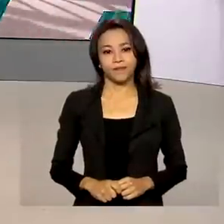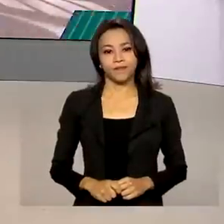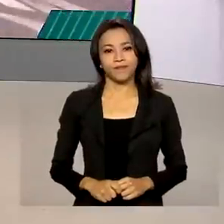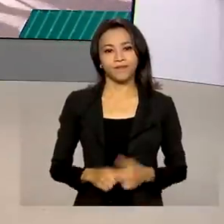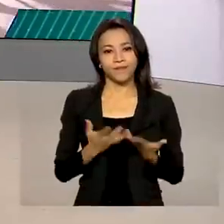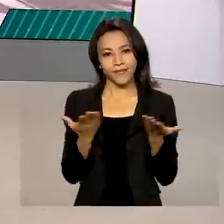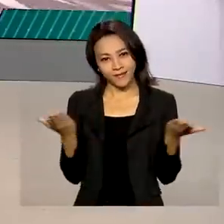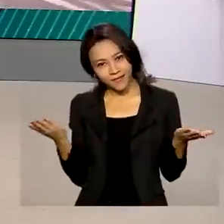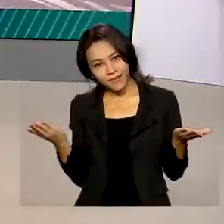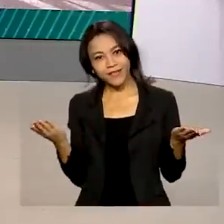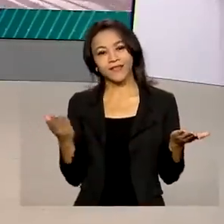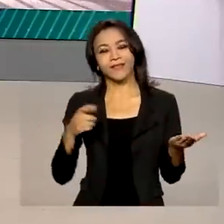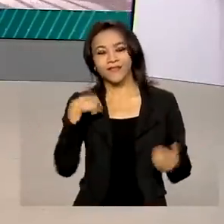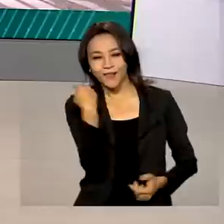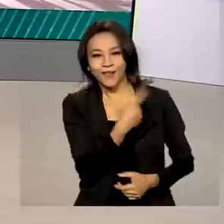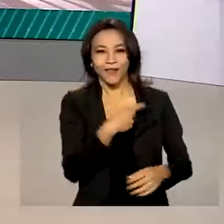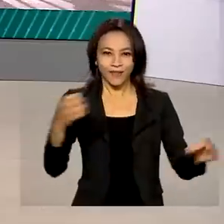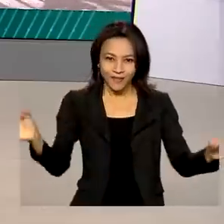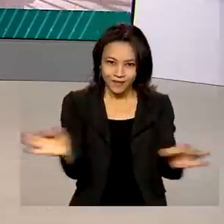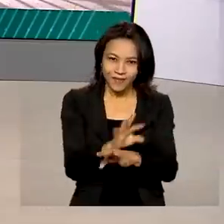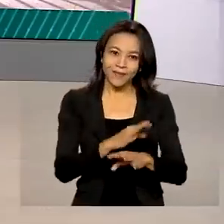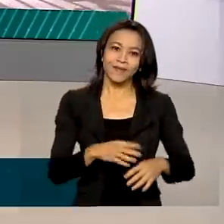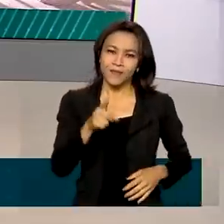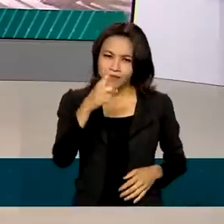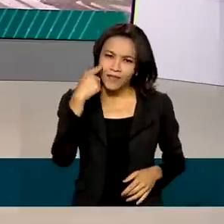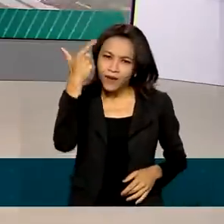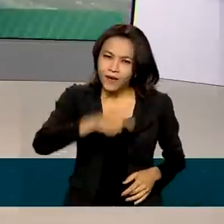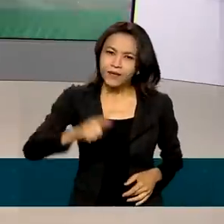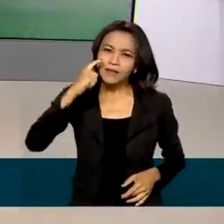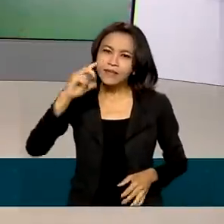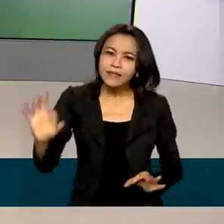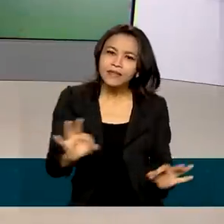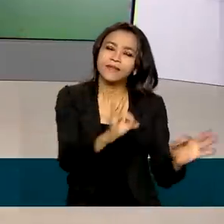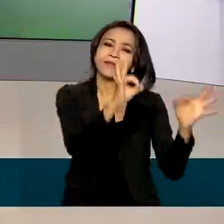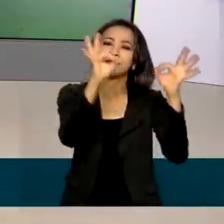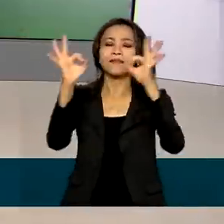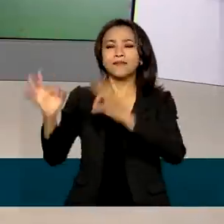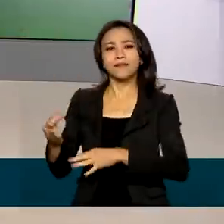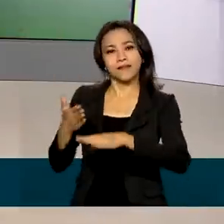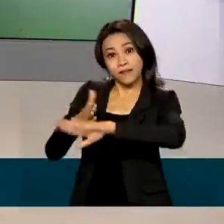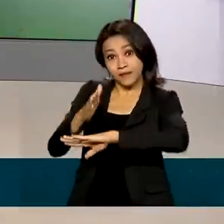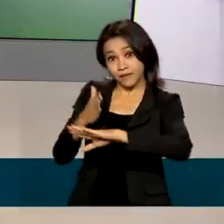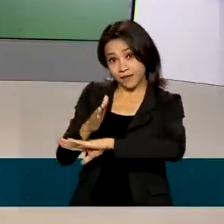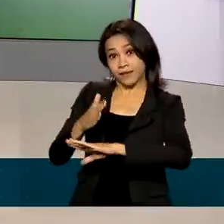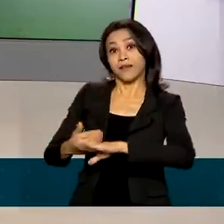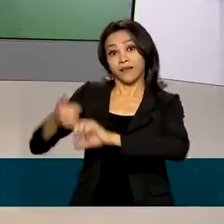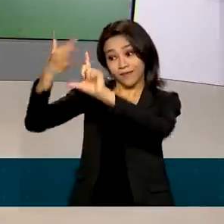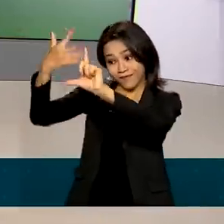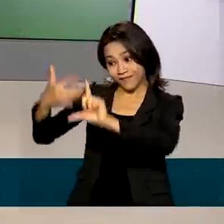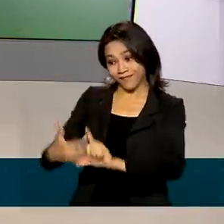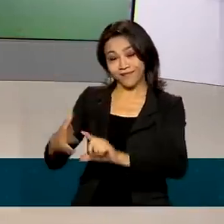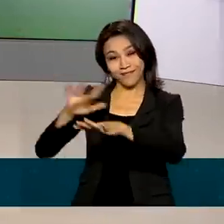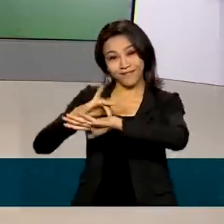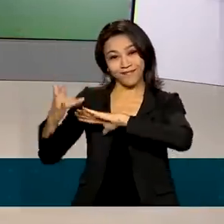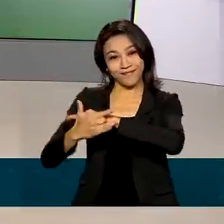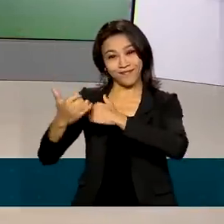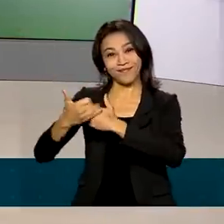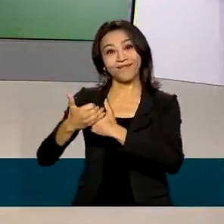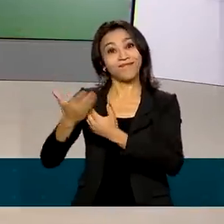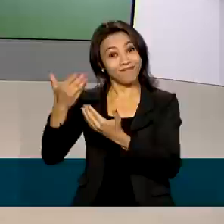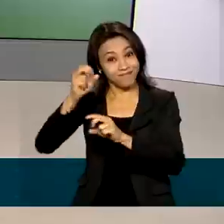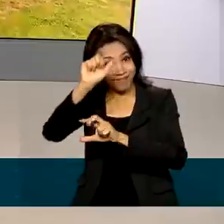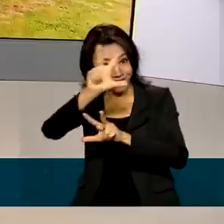É isso, a gente fica por aqui. Pra rever as reportagens, acesse as redes sociais da TV Brasil. Uma